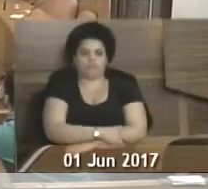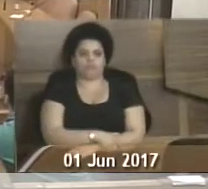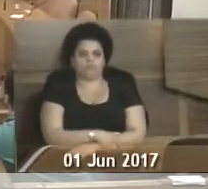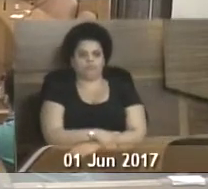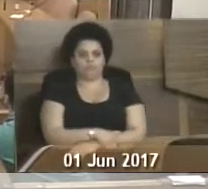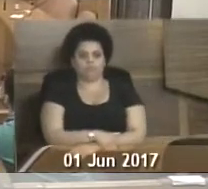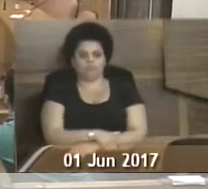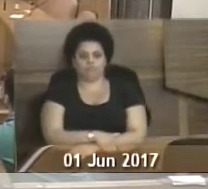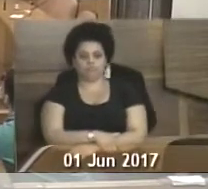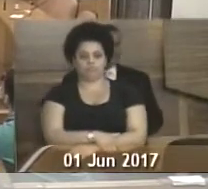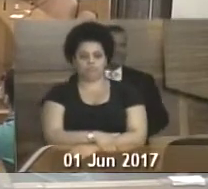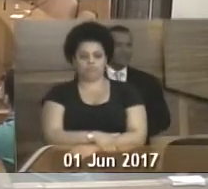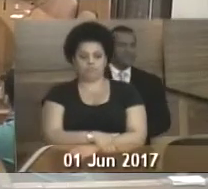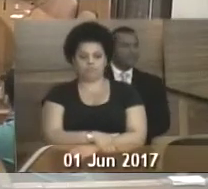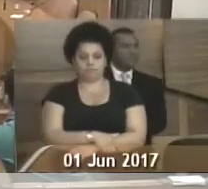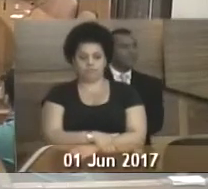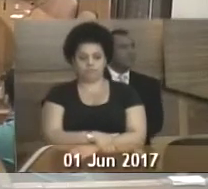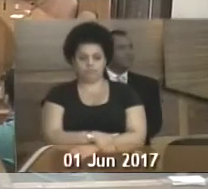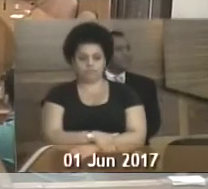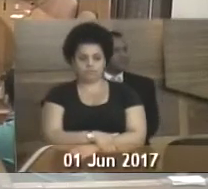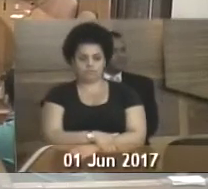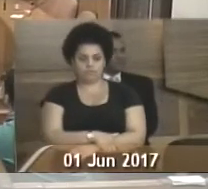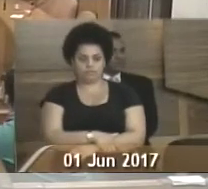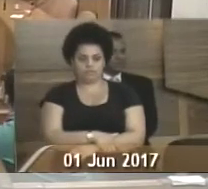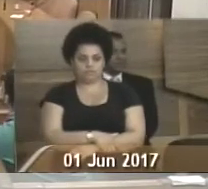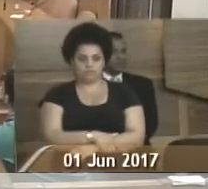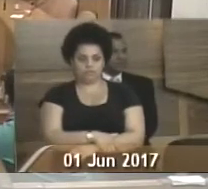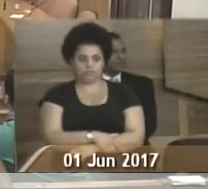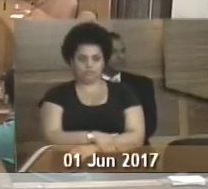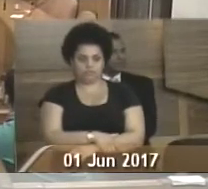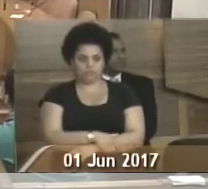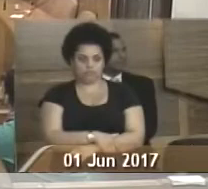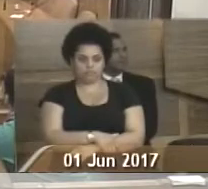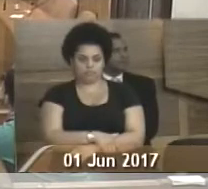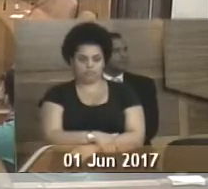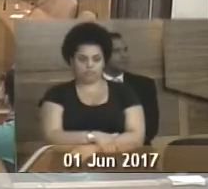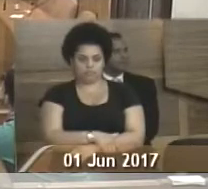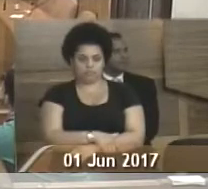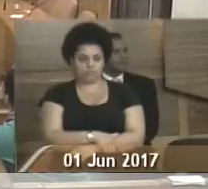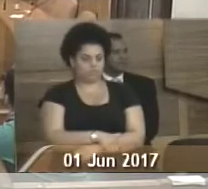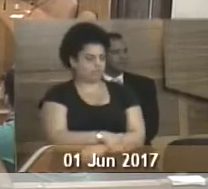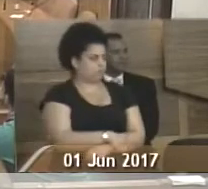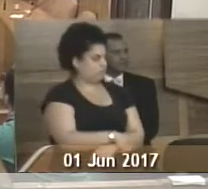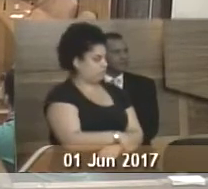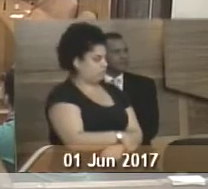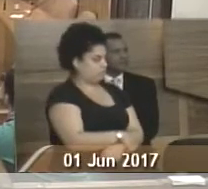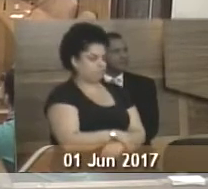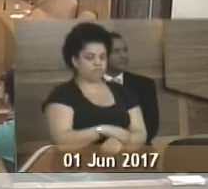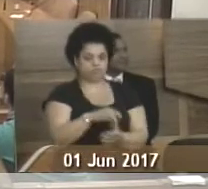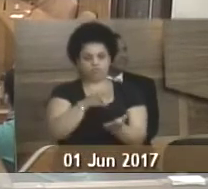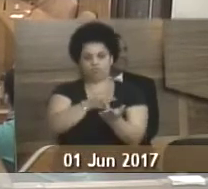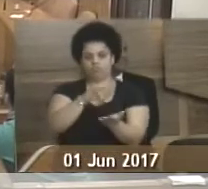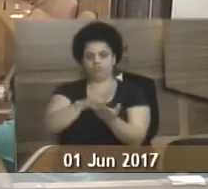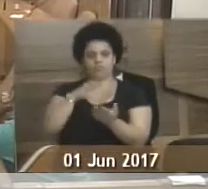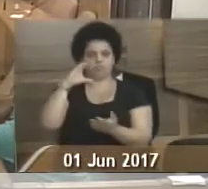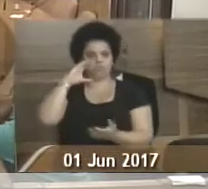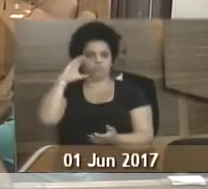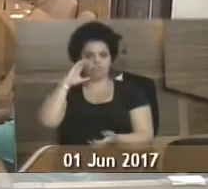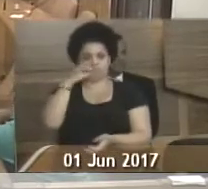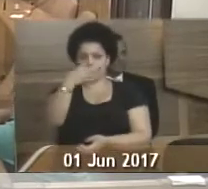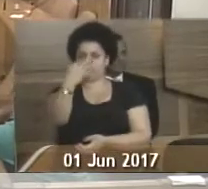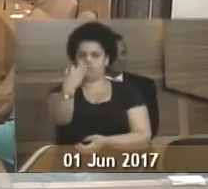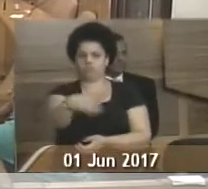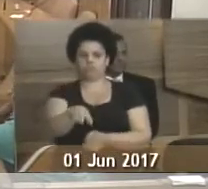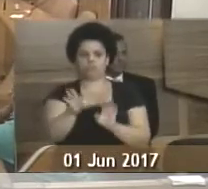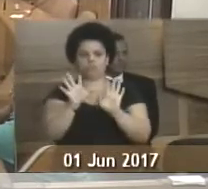O senhor tem razão, vereador Canindé?